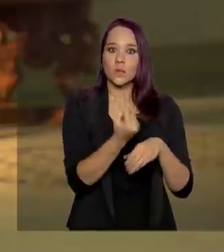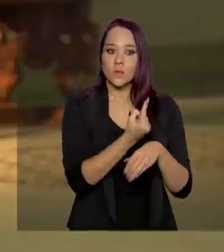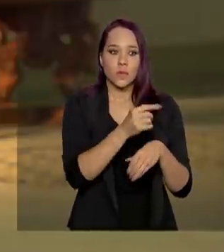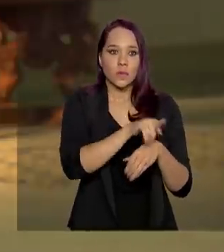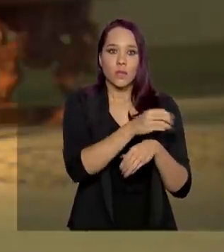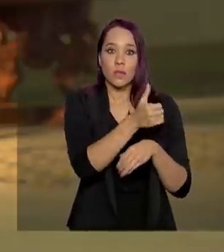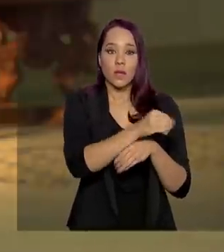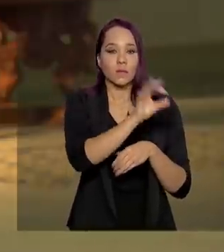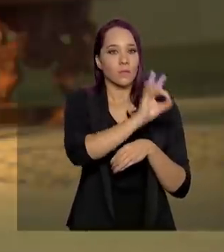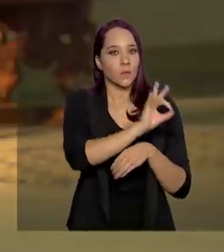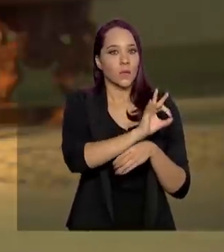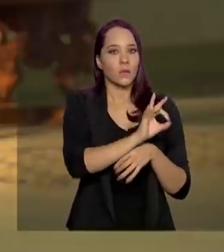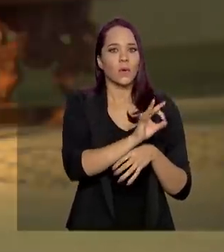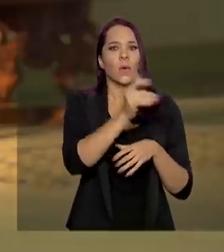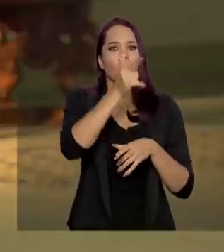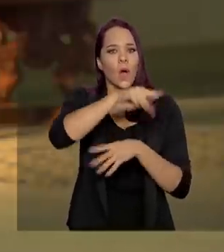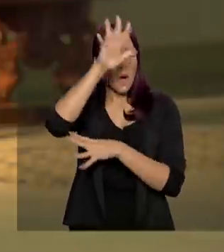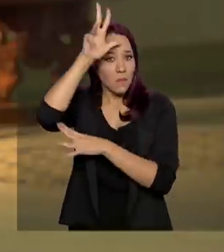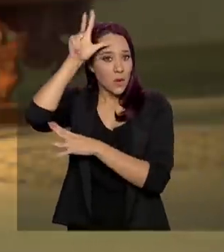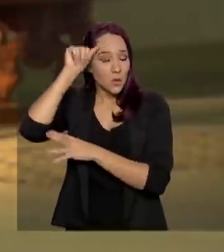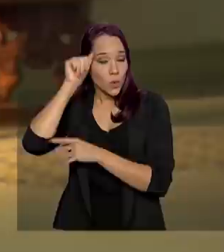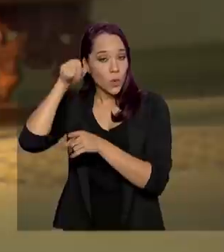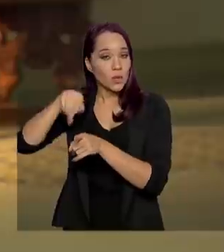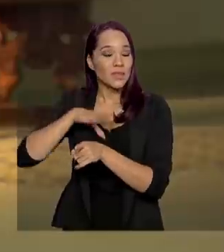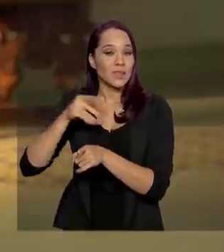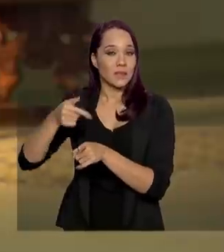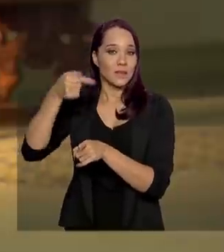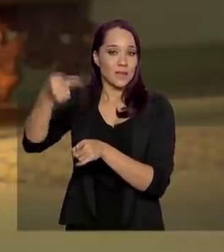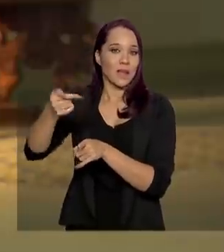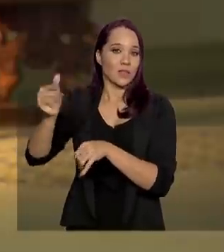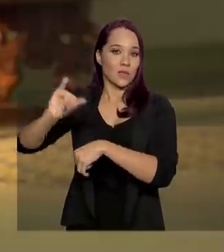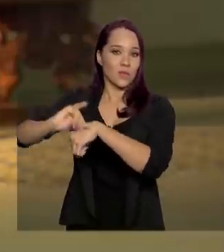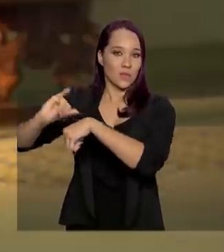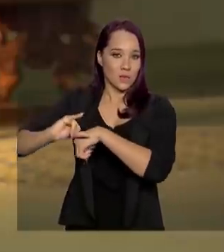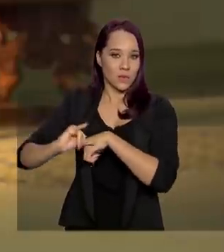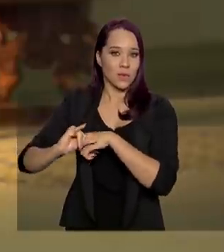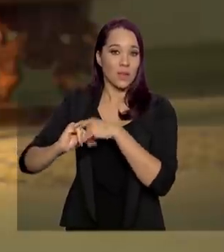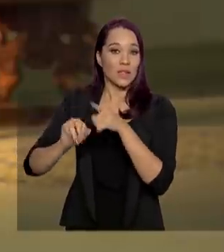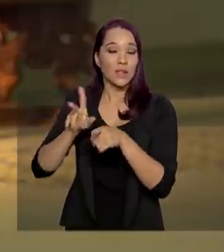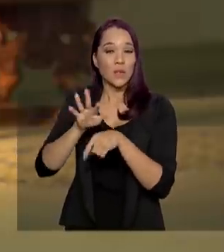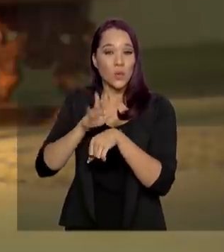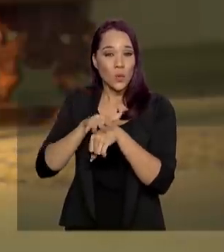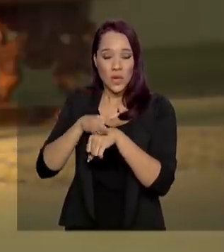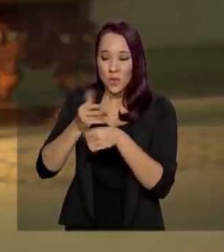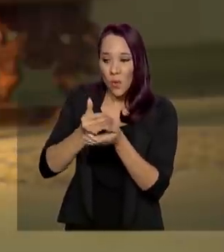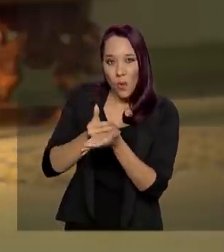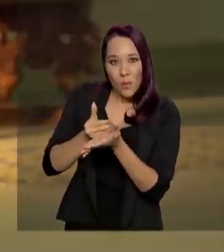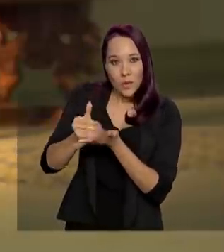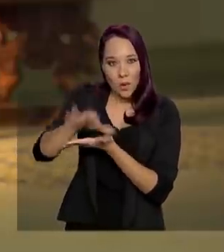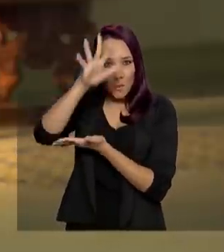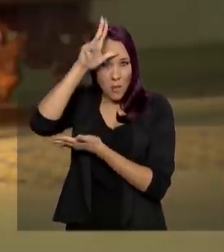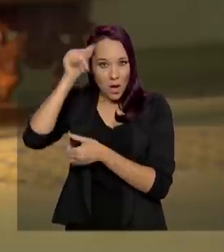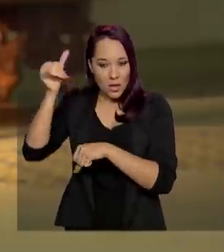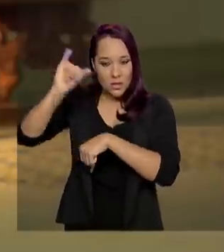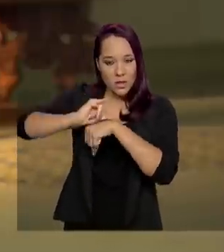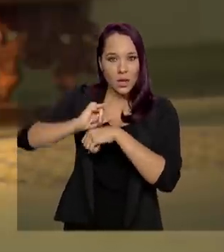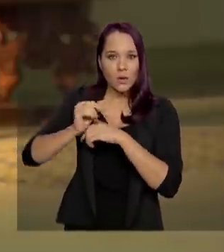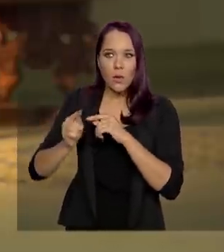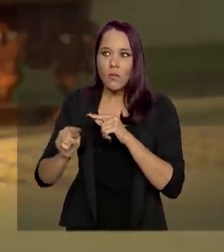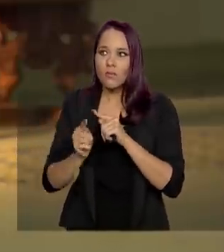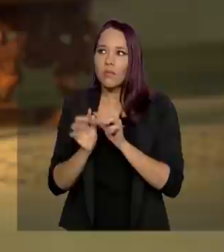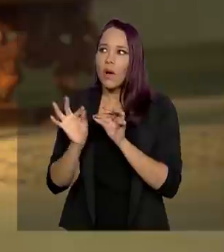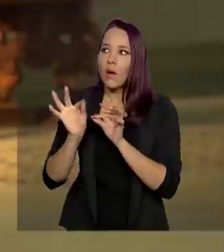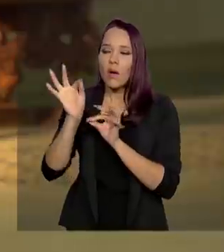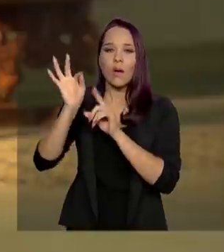10%. O estado do Amazonas tem 7 desses distritos. Então, essa doença, ela pegou ali, começou por Manaus, subiu para o Alto Rio